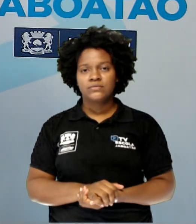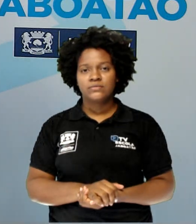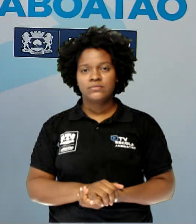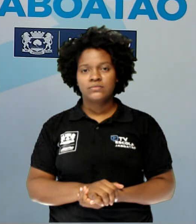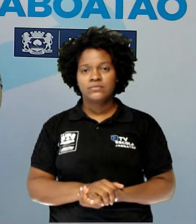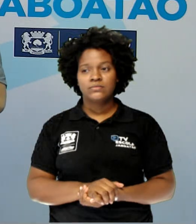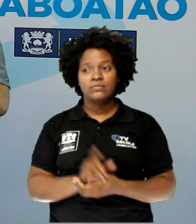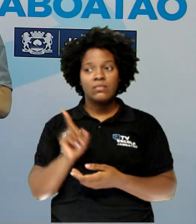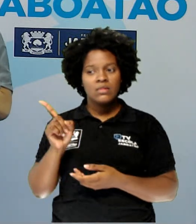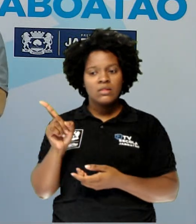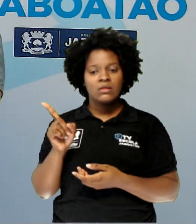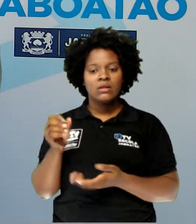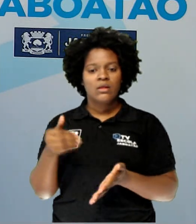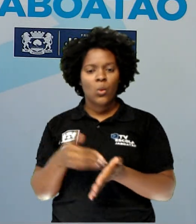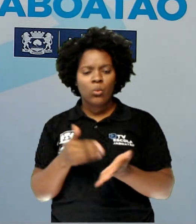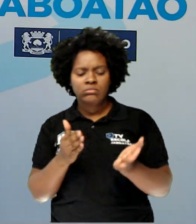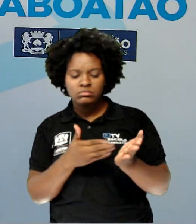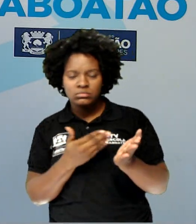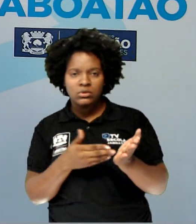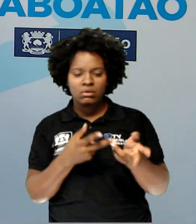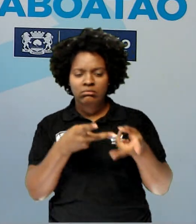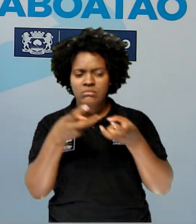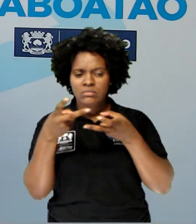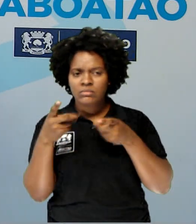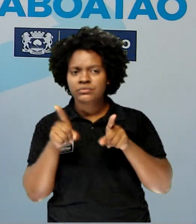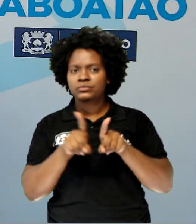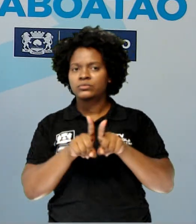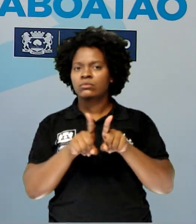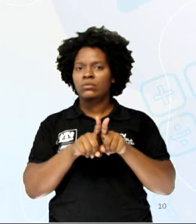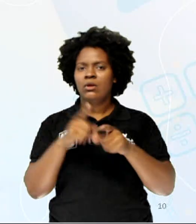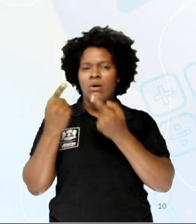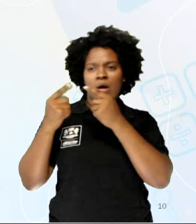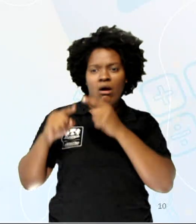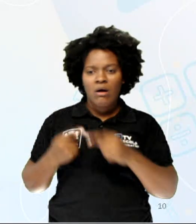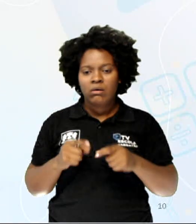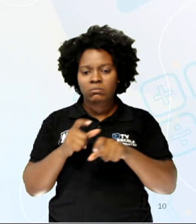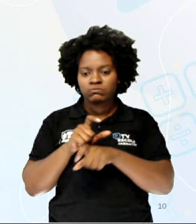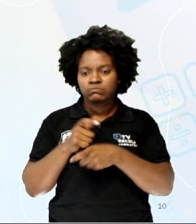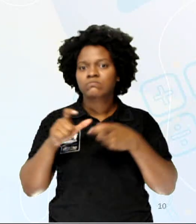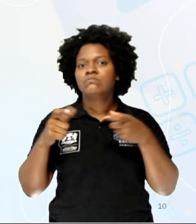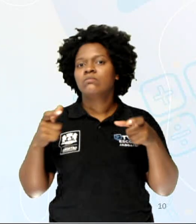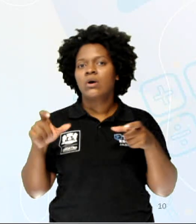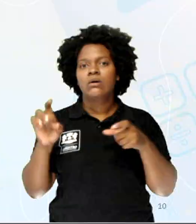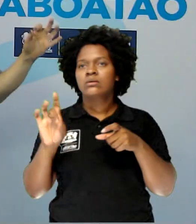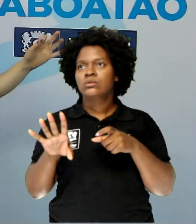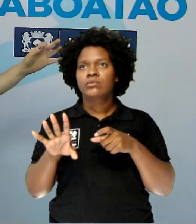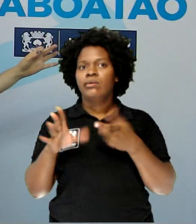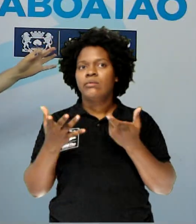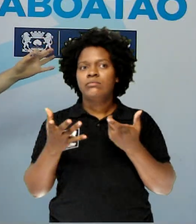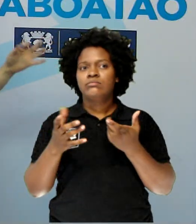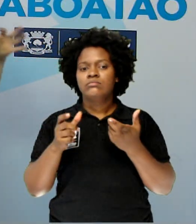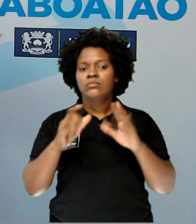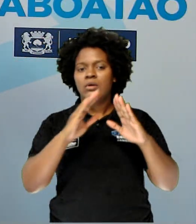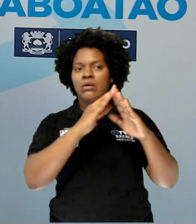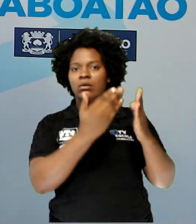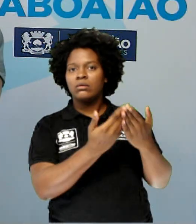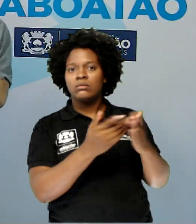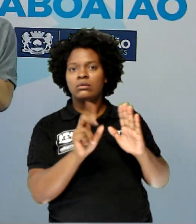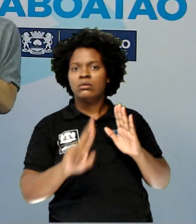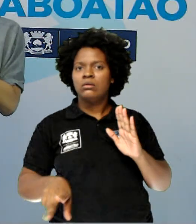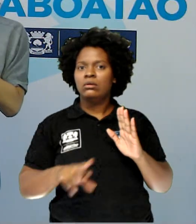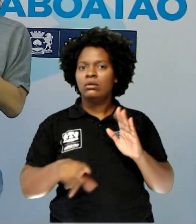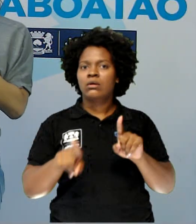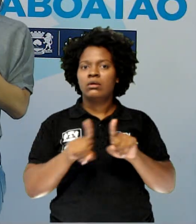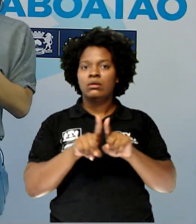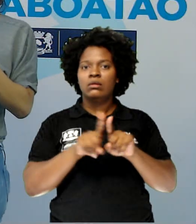Nessa última página, observem também que o conflito vai ser ampliado não só para o ambiente escolar, mas agora